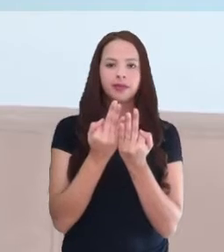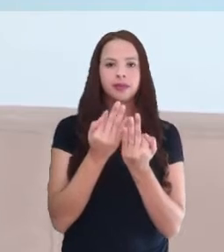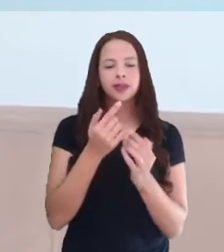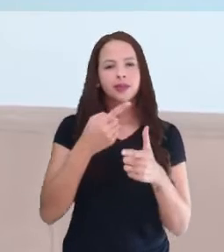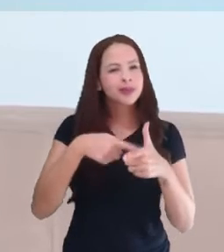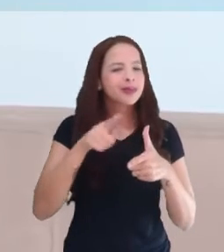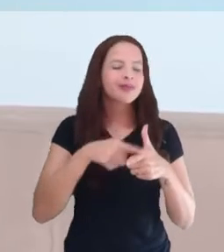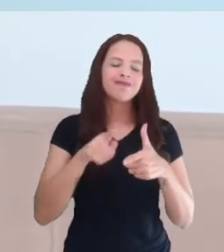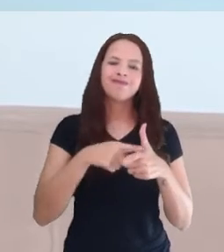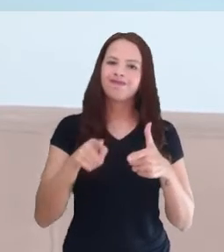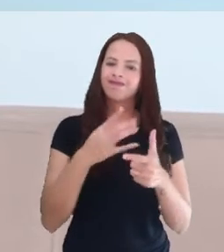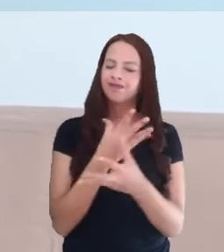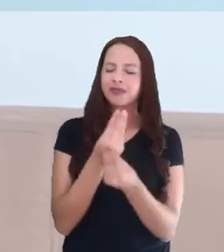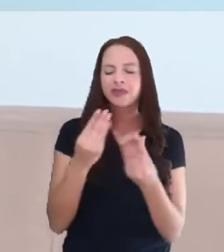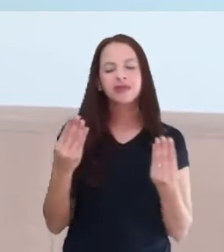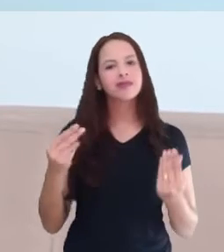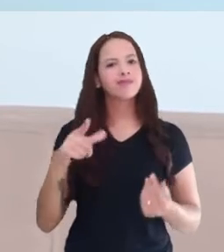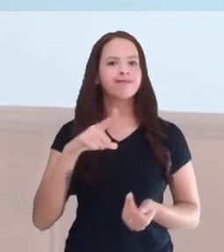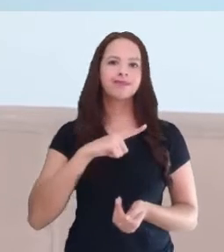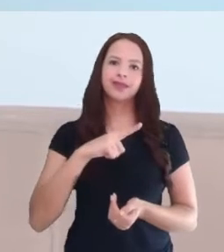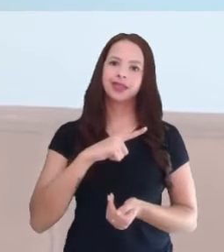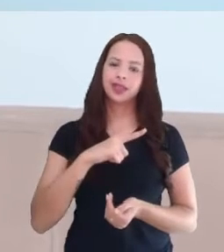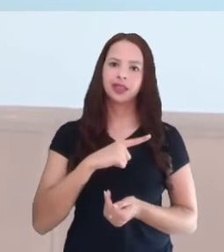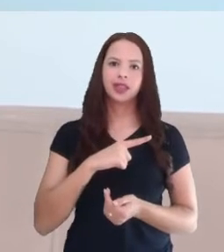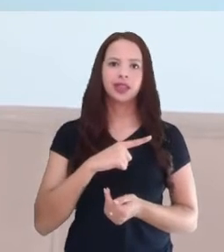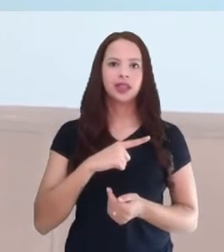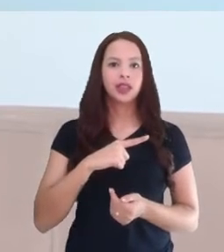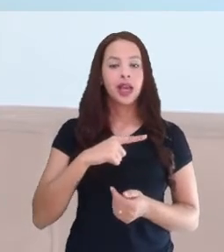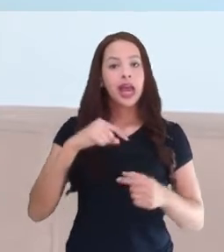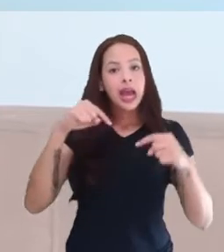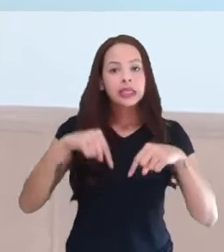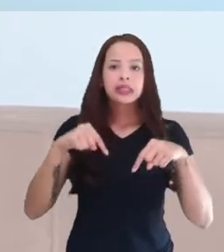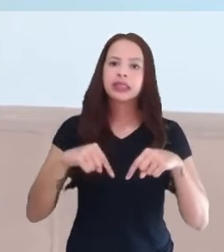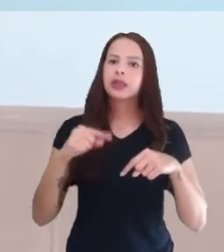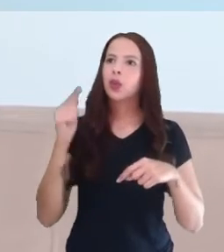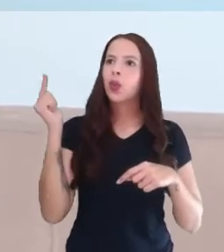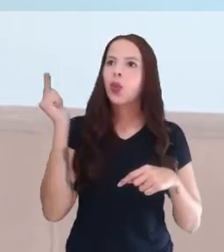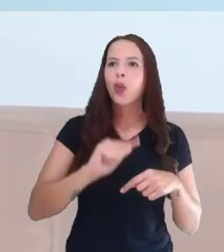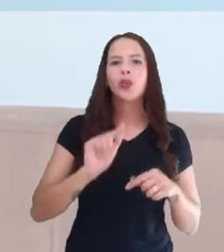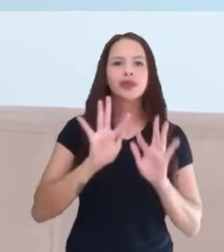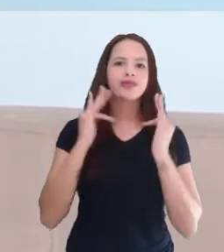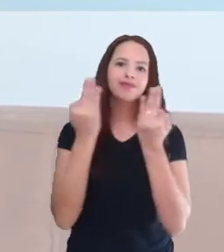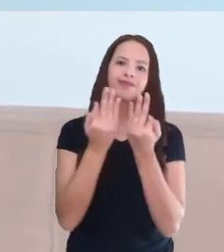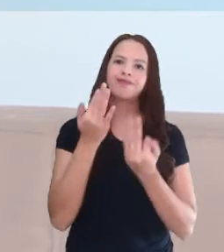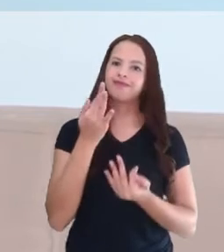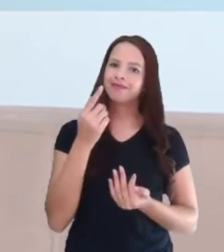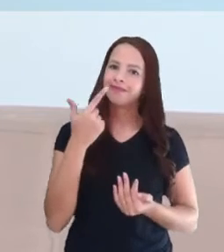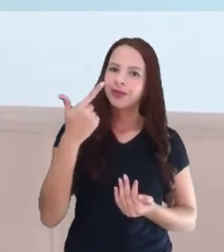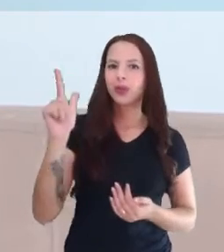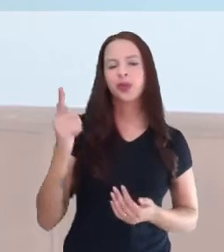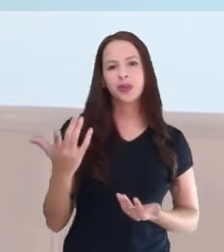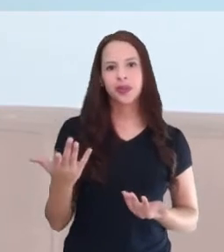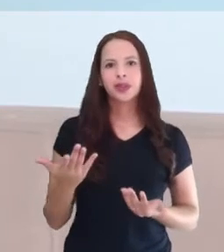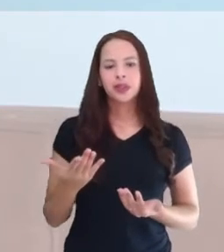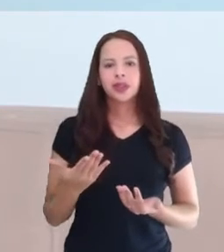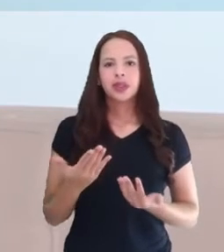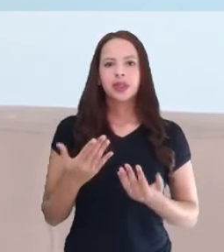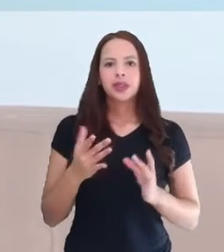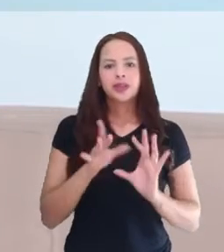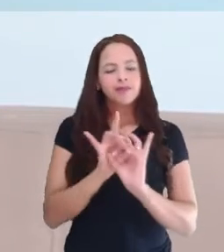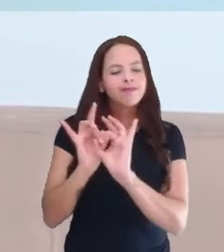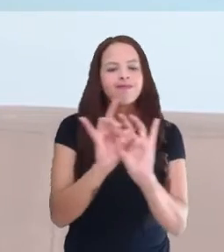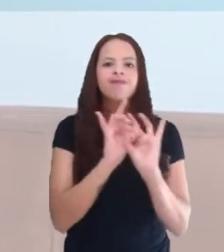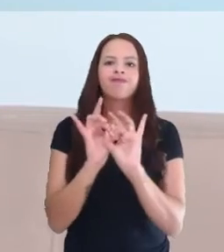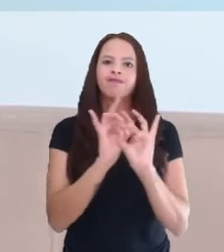minha família foi muito quebrada, né? E aqui eu pude construir uma nova família, eu tive,